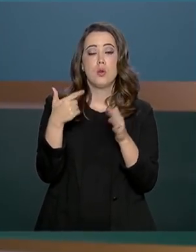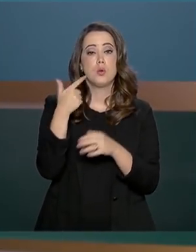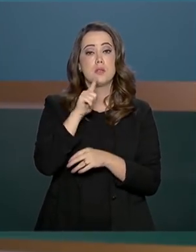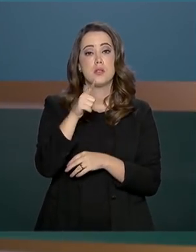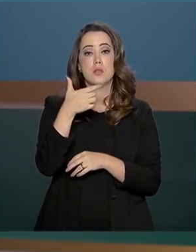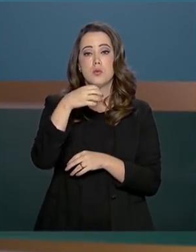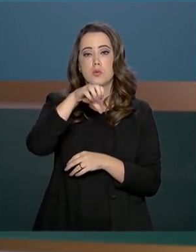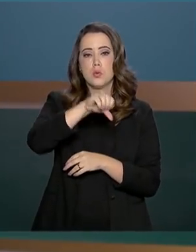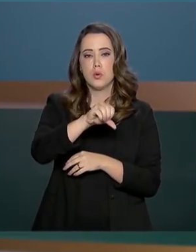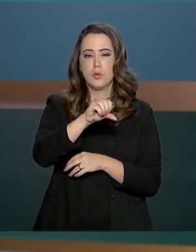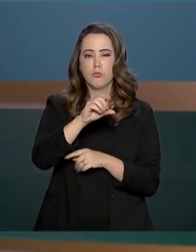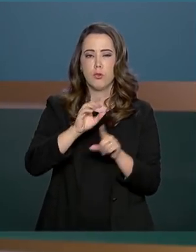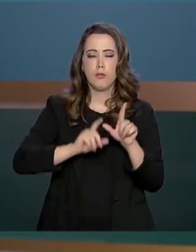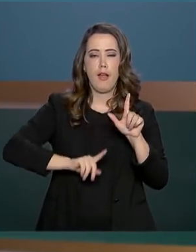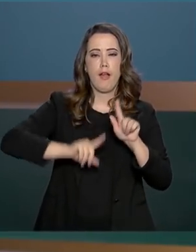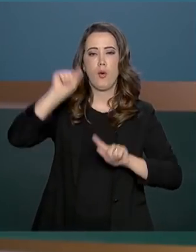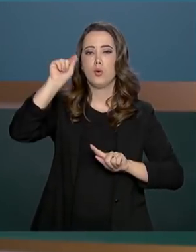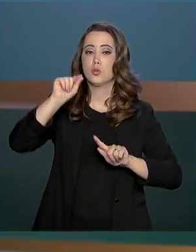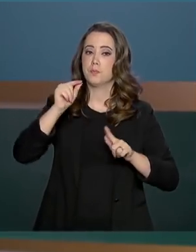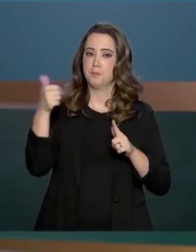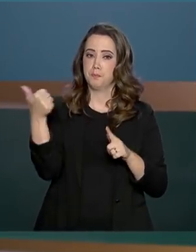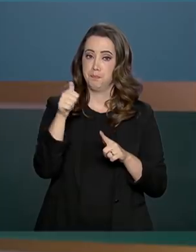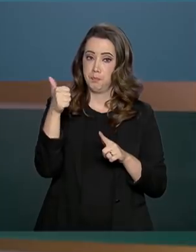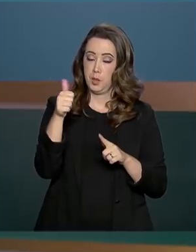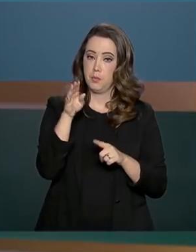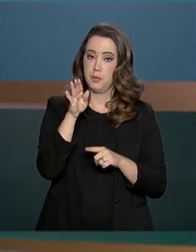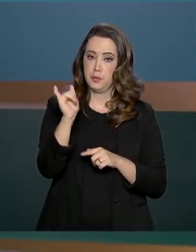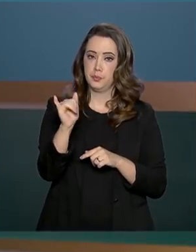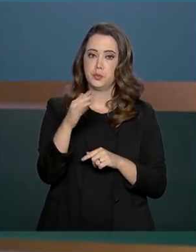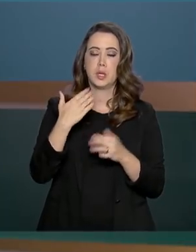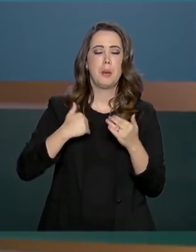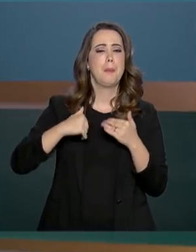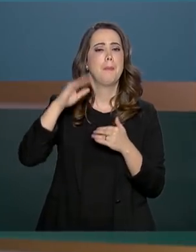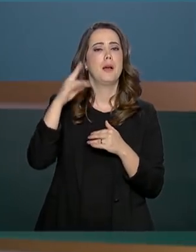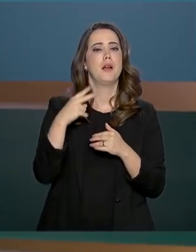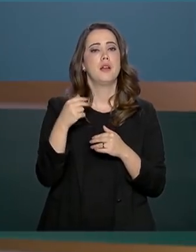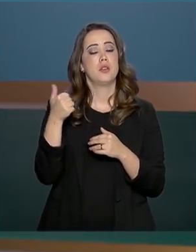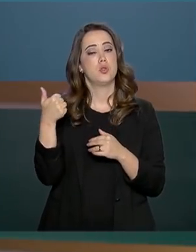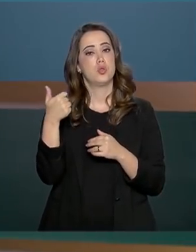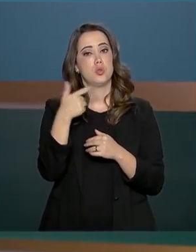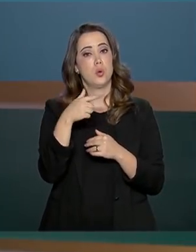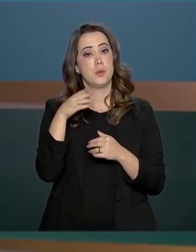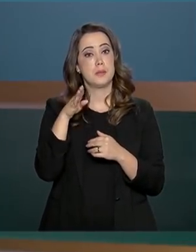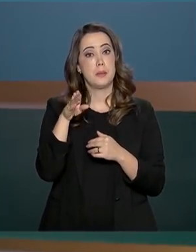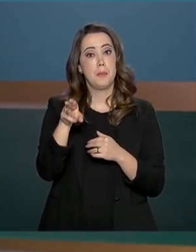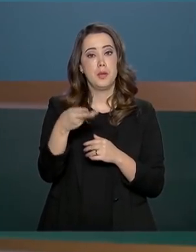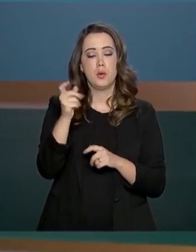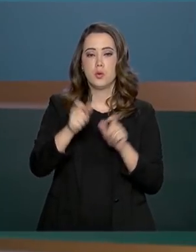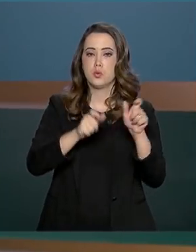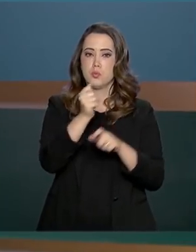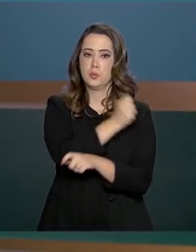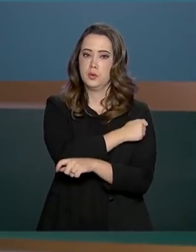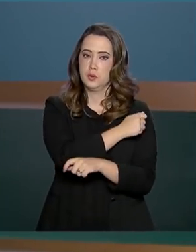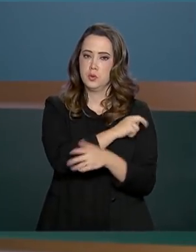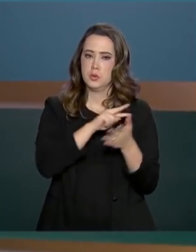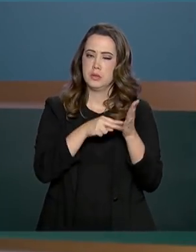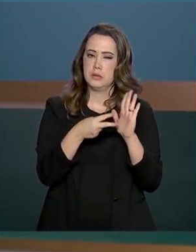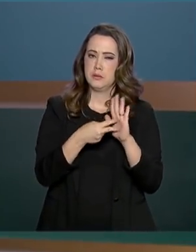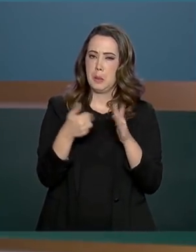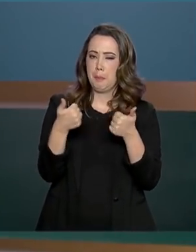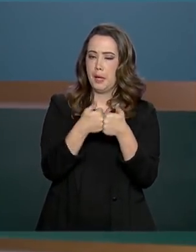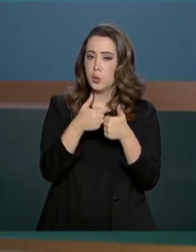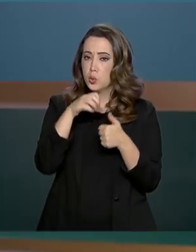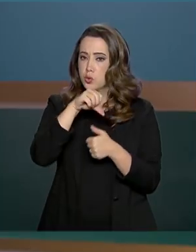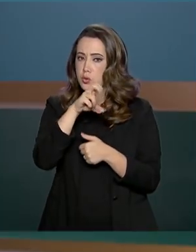recorde para o primeiro bimestre. Foi registrada a presença de mais de 12 milhões de alunos, o que significa que aproximadamente